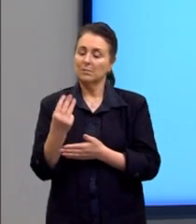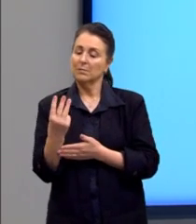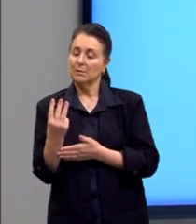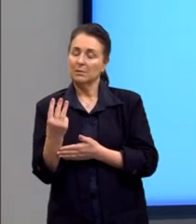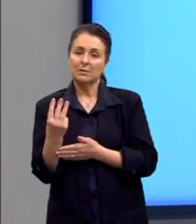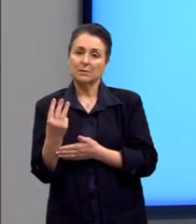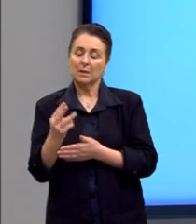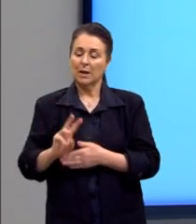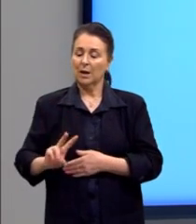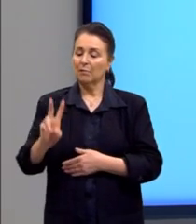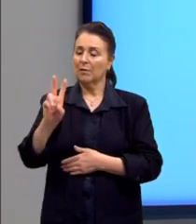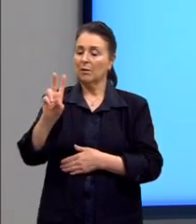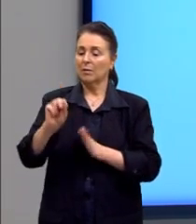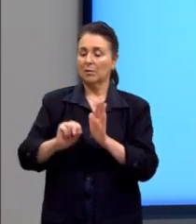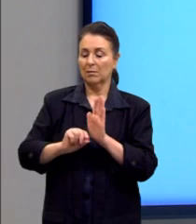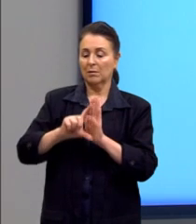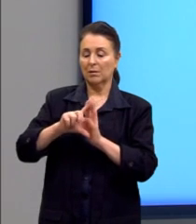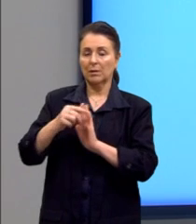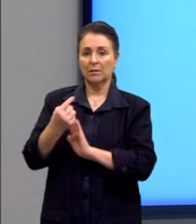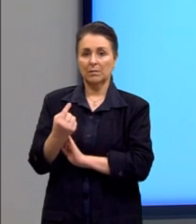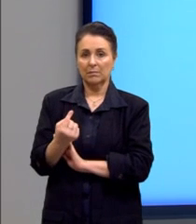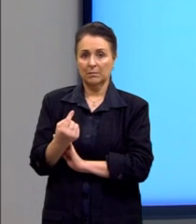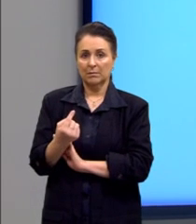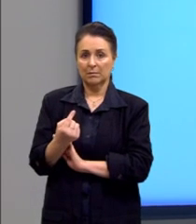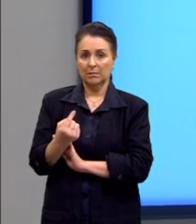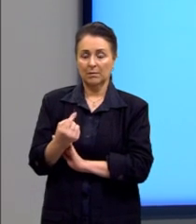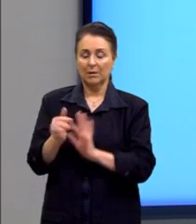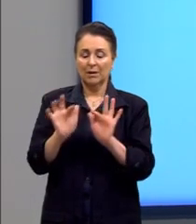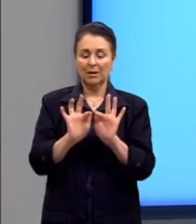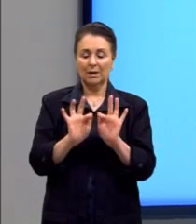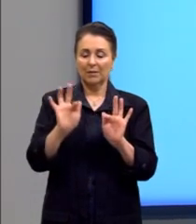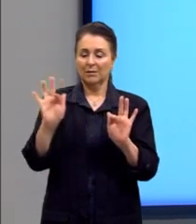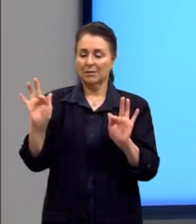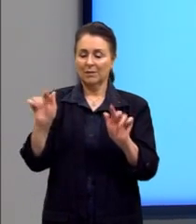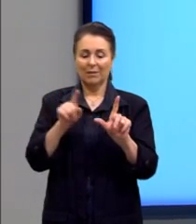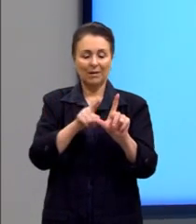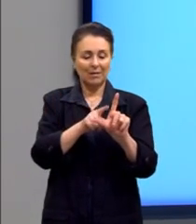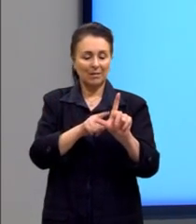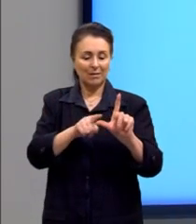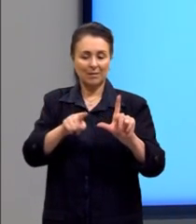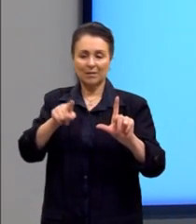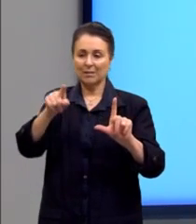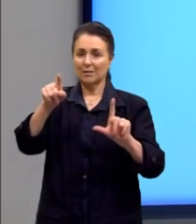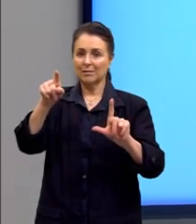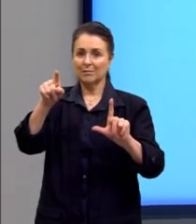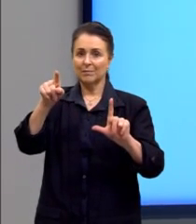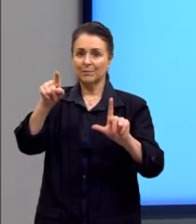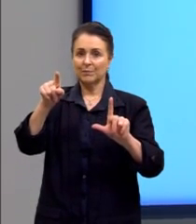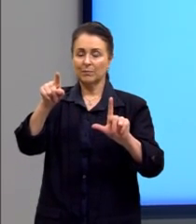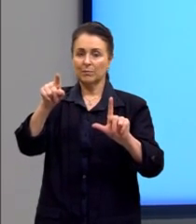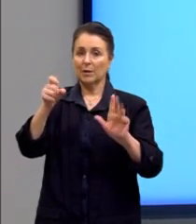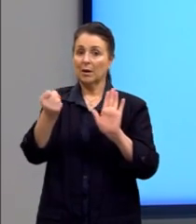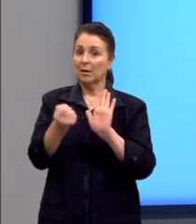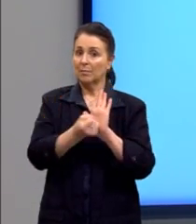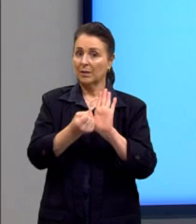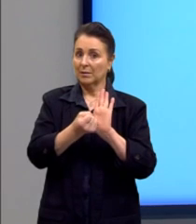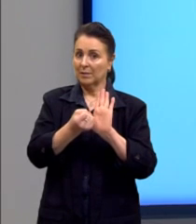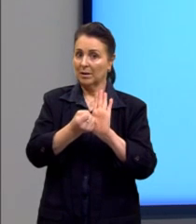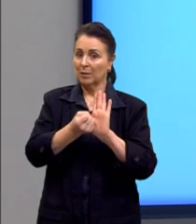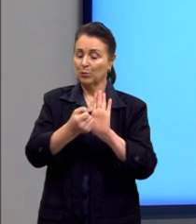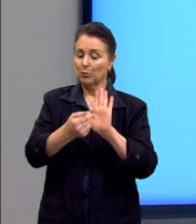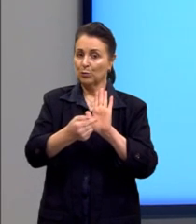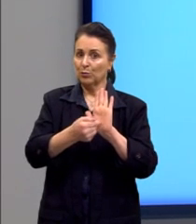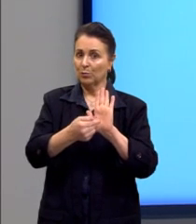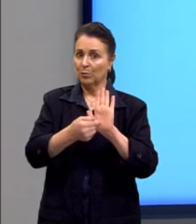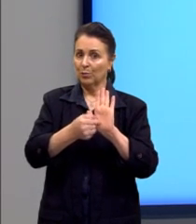é um valor maior do que 1. Então, a nossa função é crescente. Marcamos alguns pontos, né?